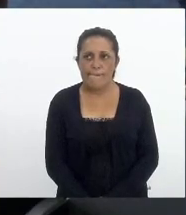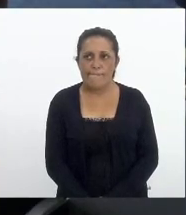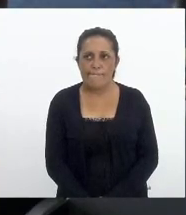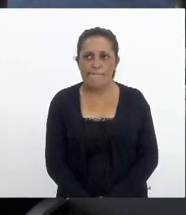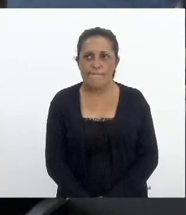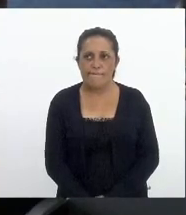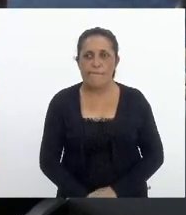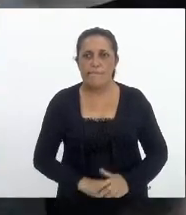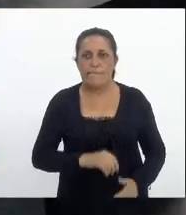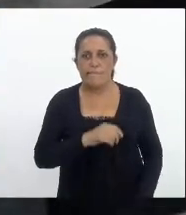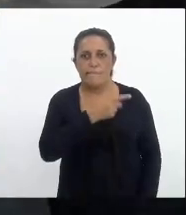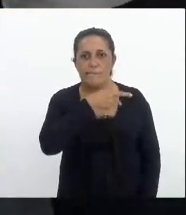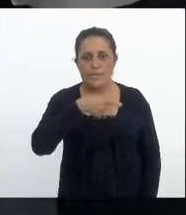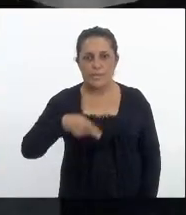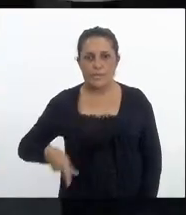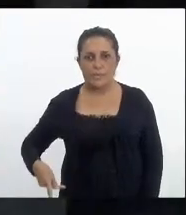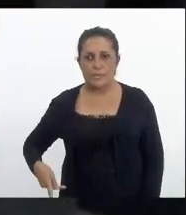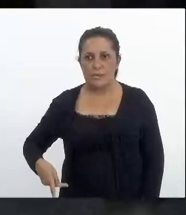Presidente